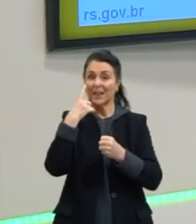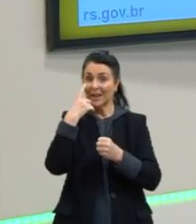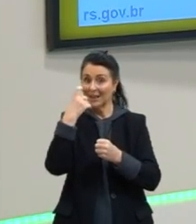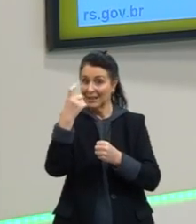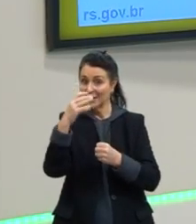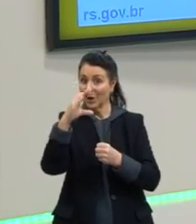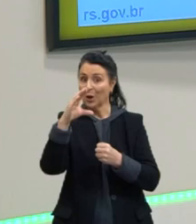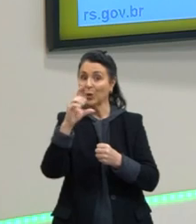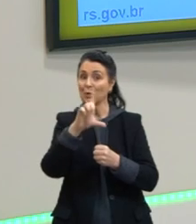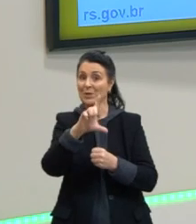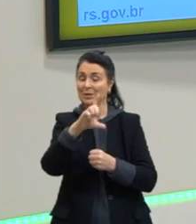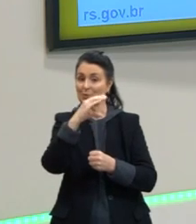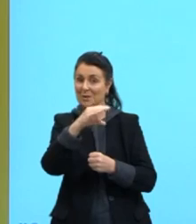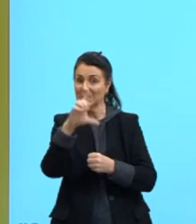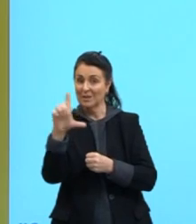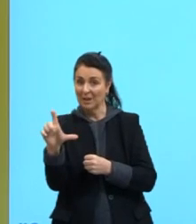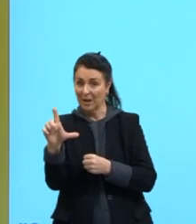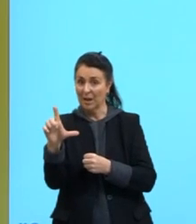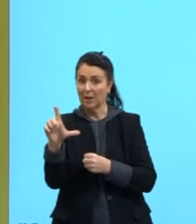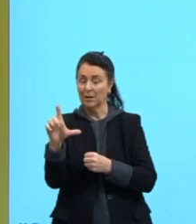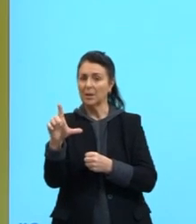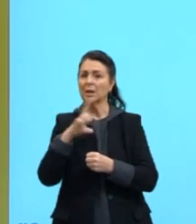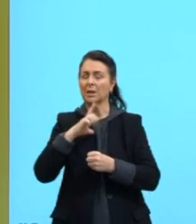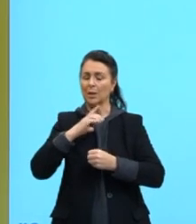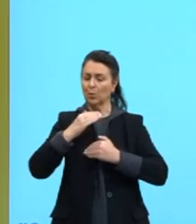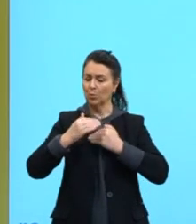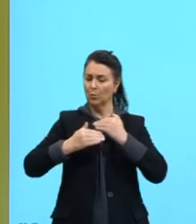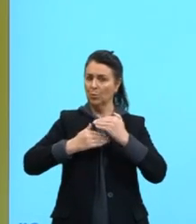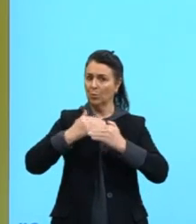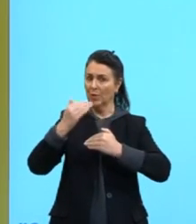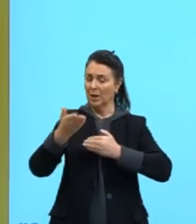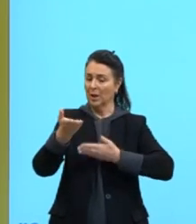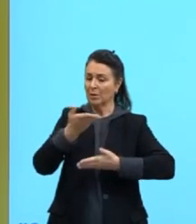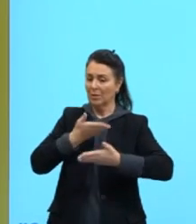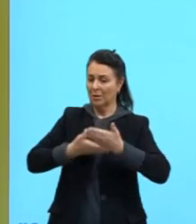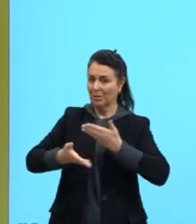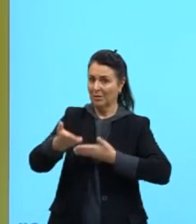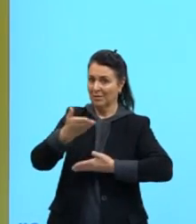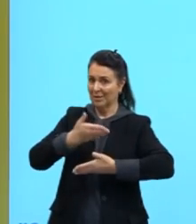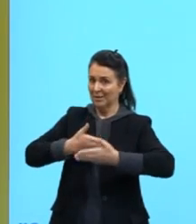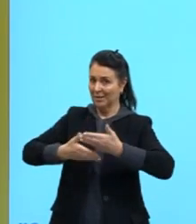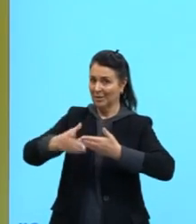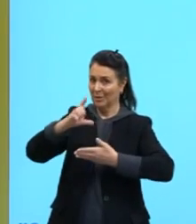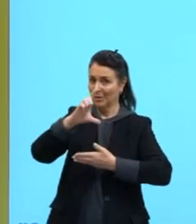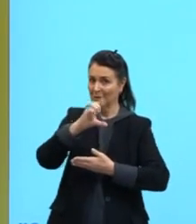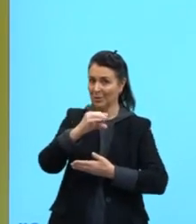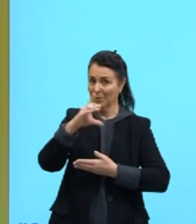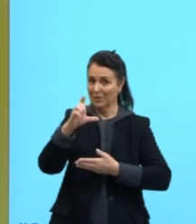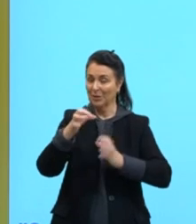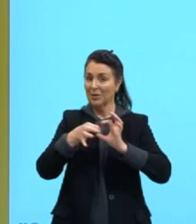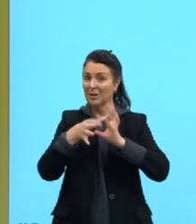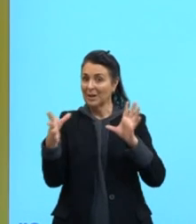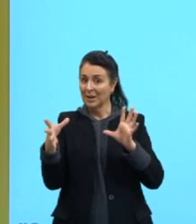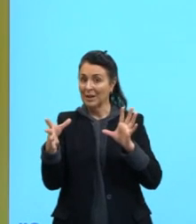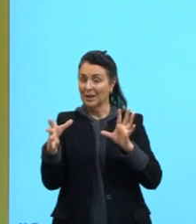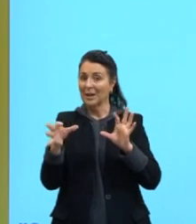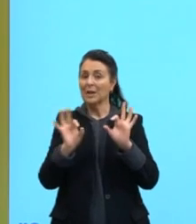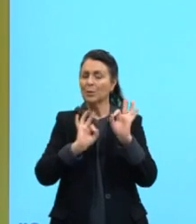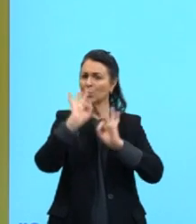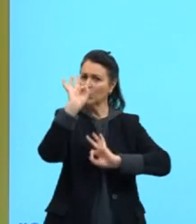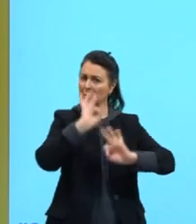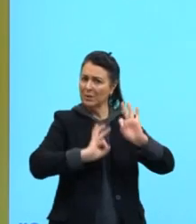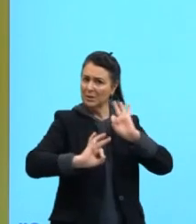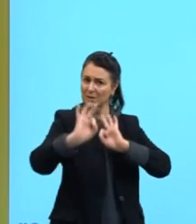livre regula processo, cuja interação com o cálcio livre regula processos de